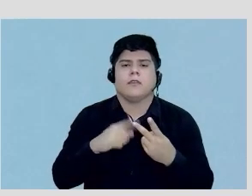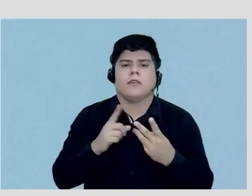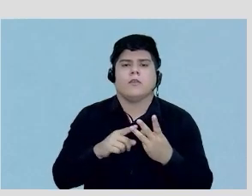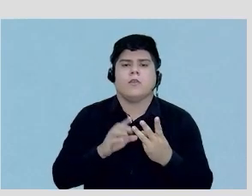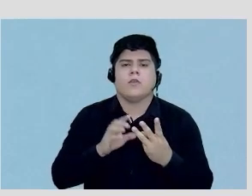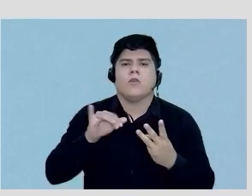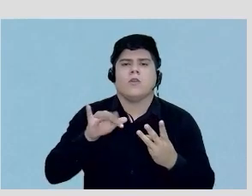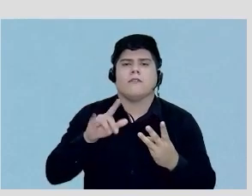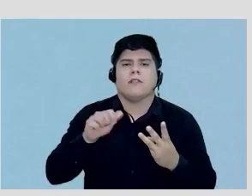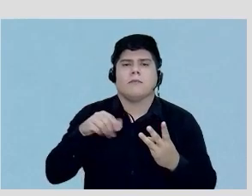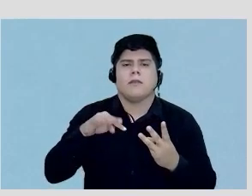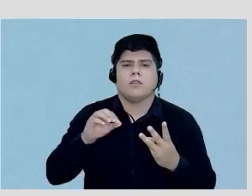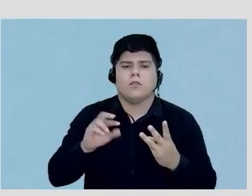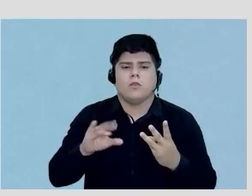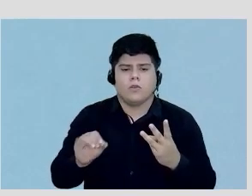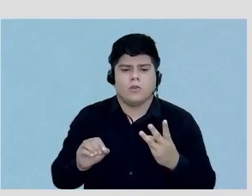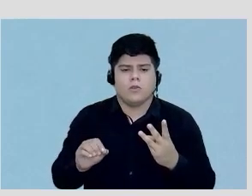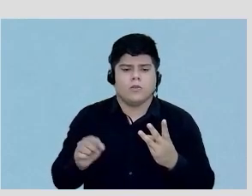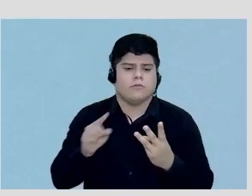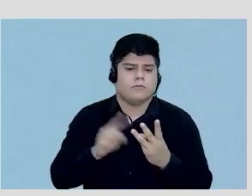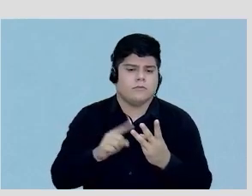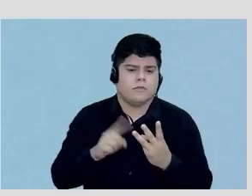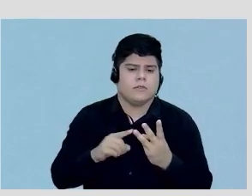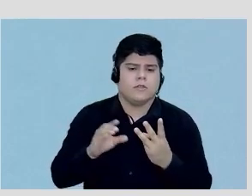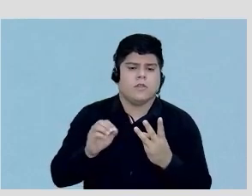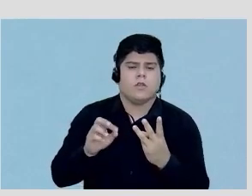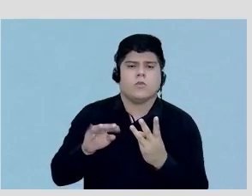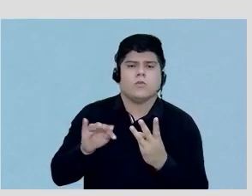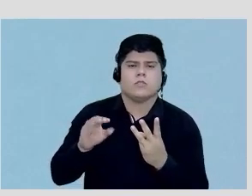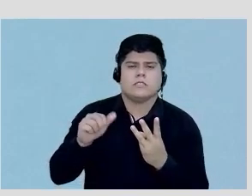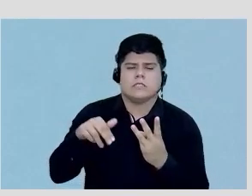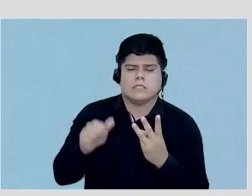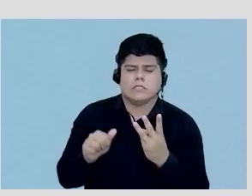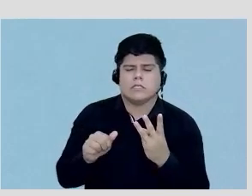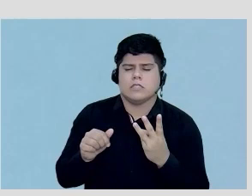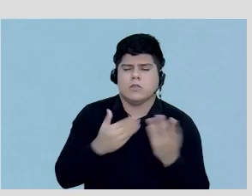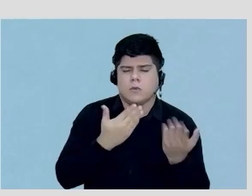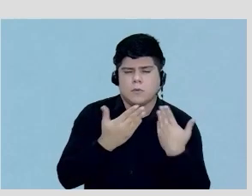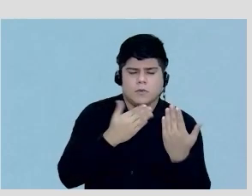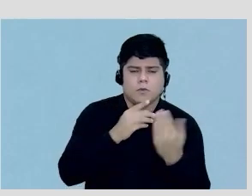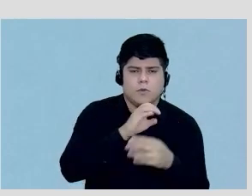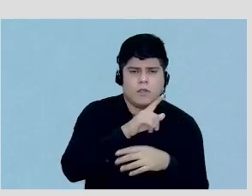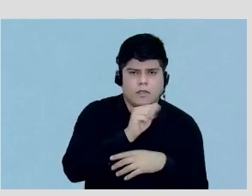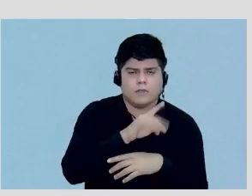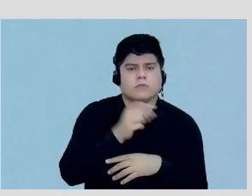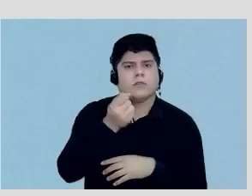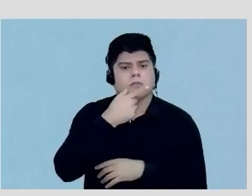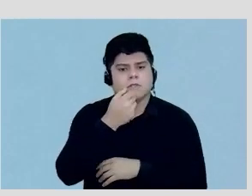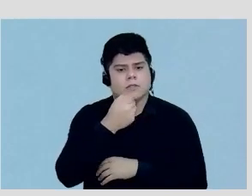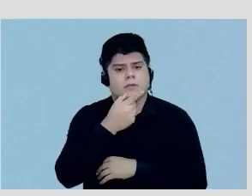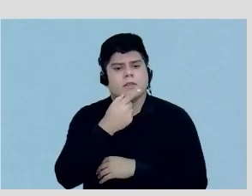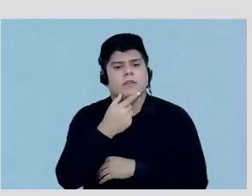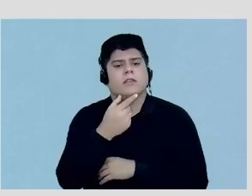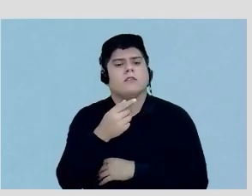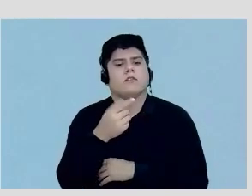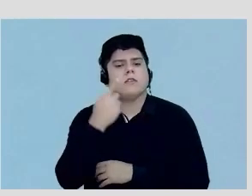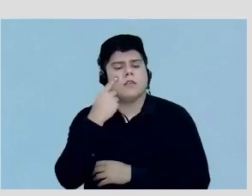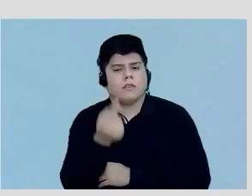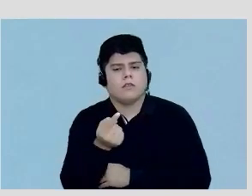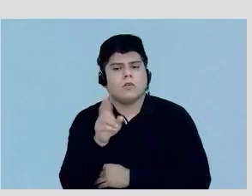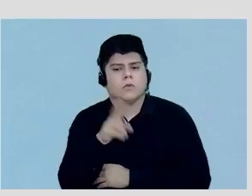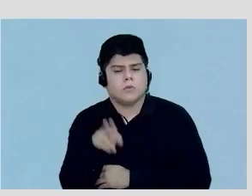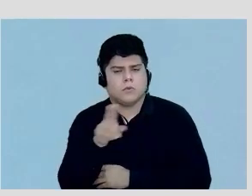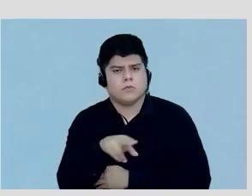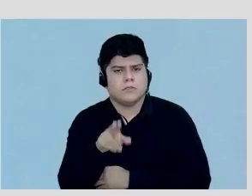inflamatório e a colchicina hoje eu estava discutindo isso com o Cláudio é um medicamento que a gente hoje olha e